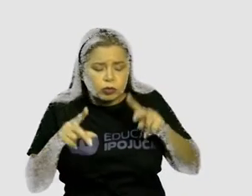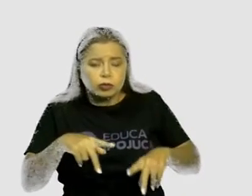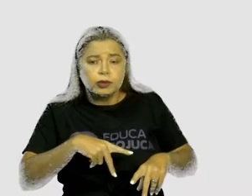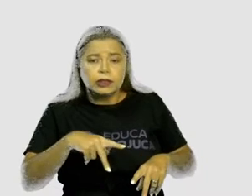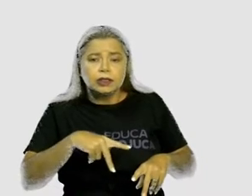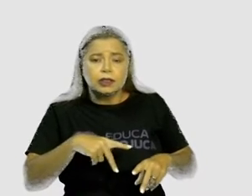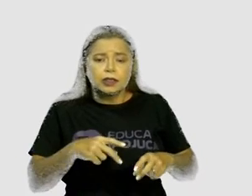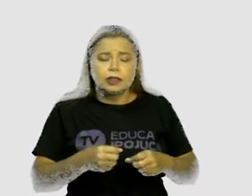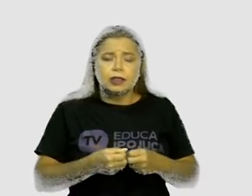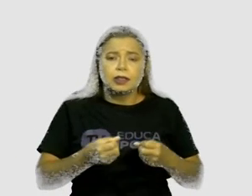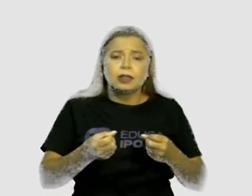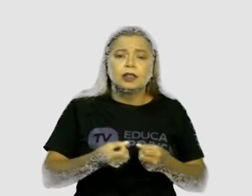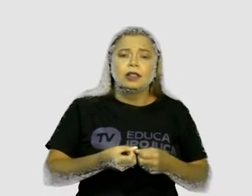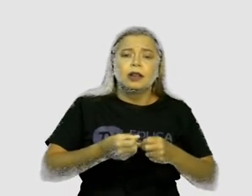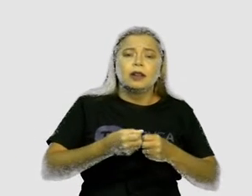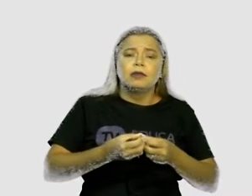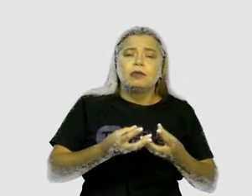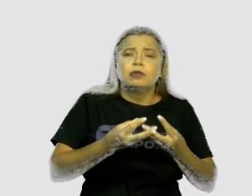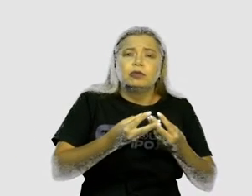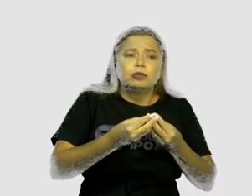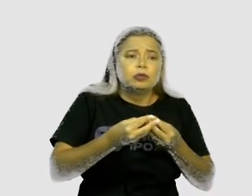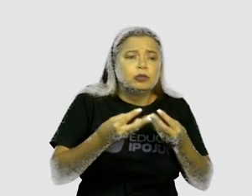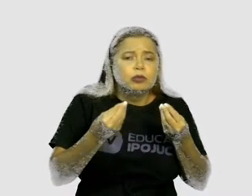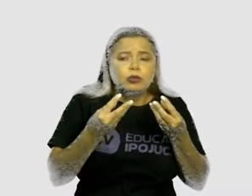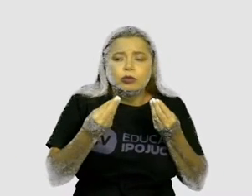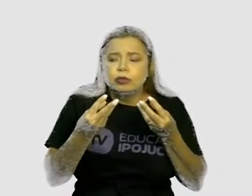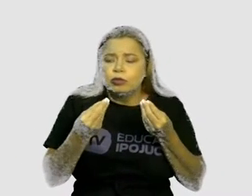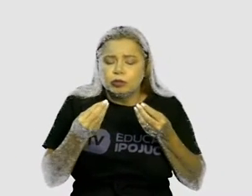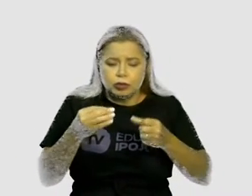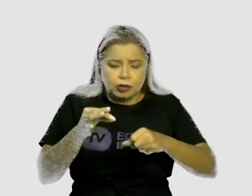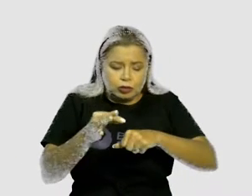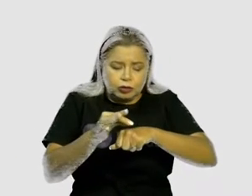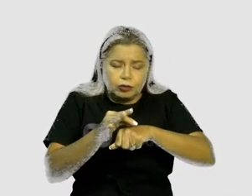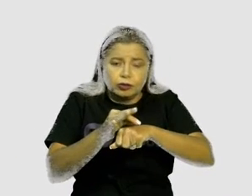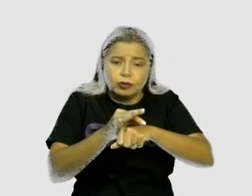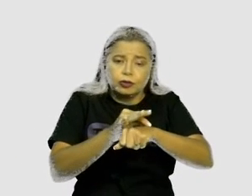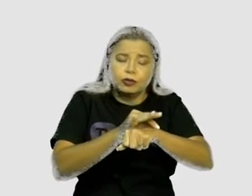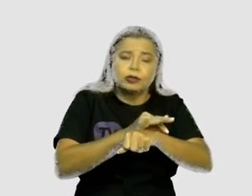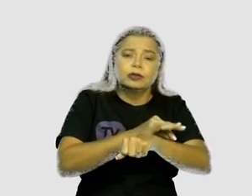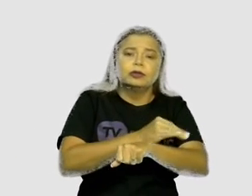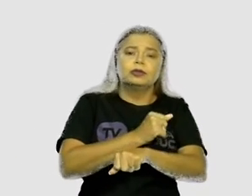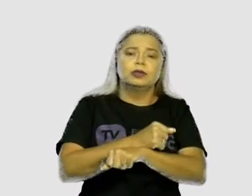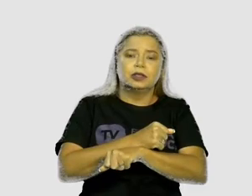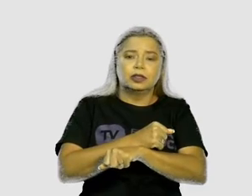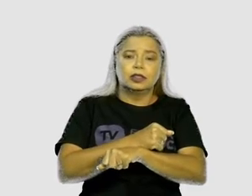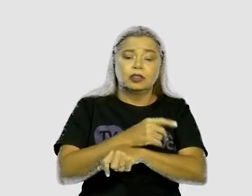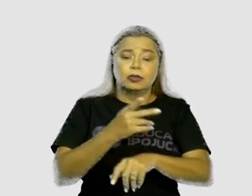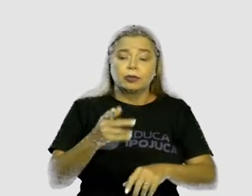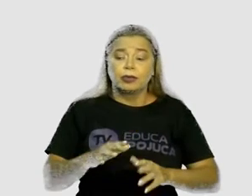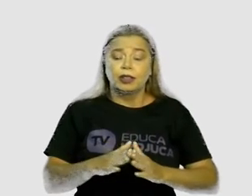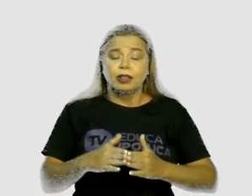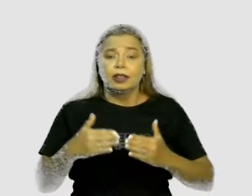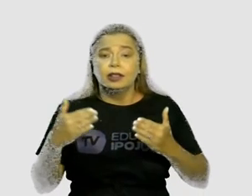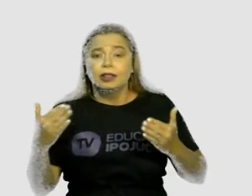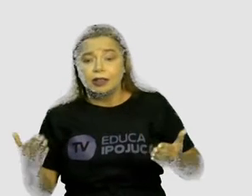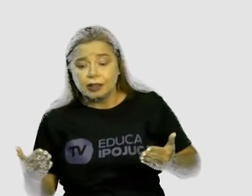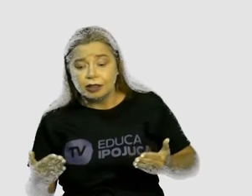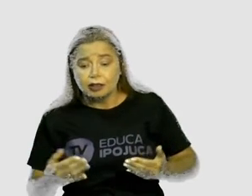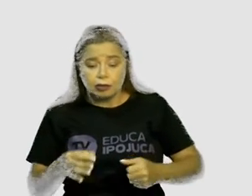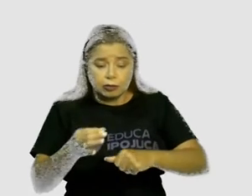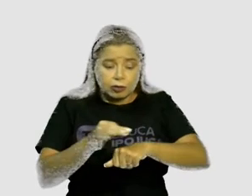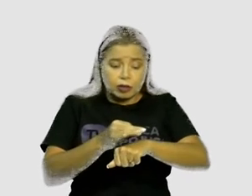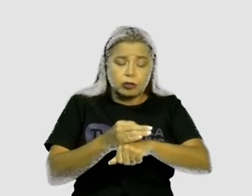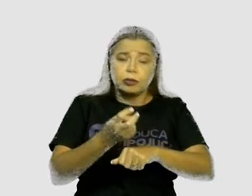Com a afeição de guerreira, uma formiga animada, gritou para as companheiras, vamos, minhas